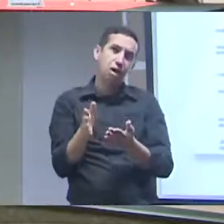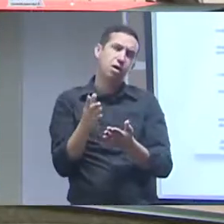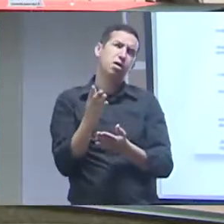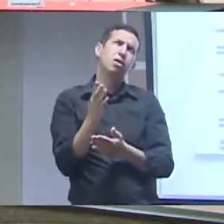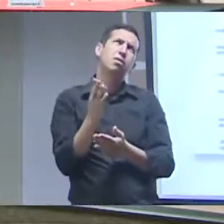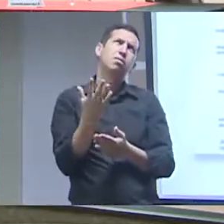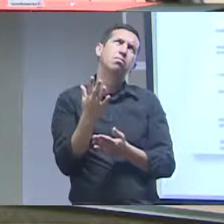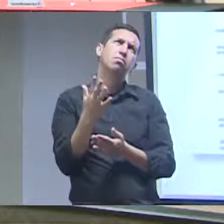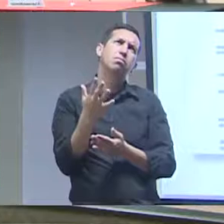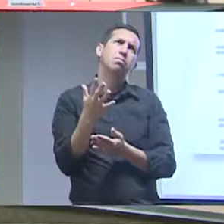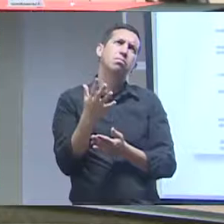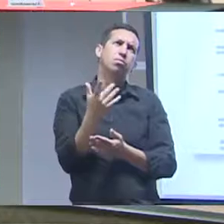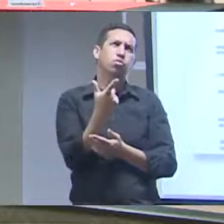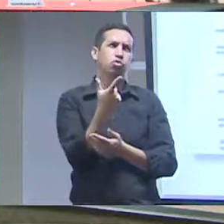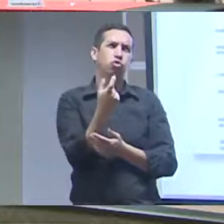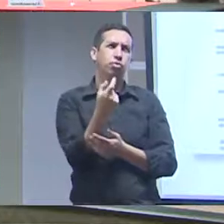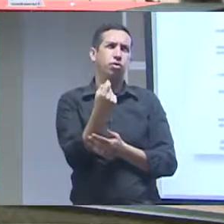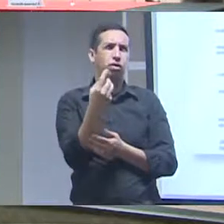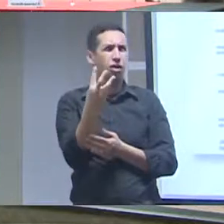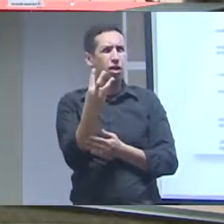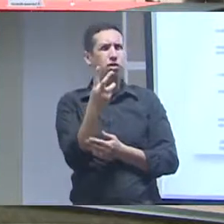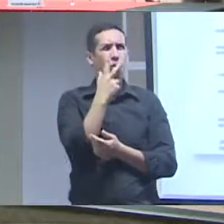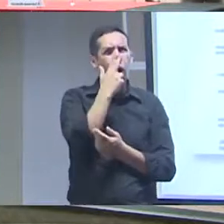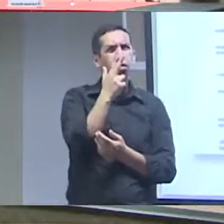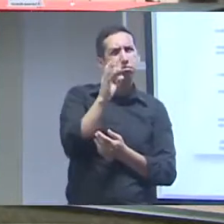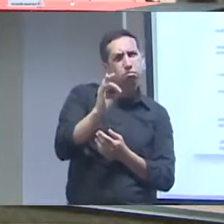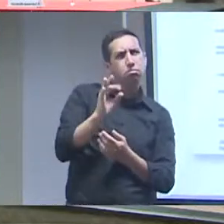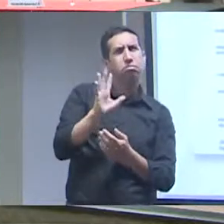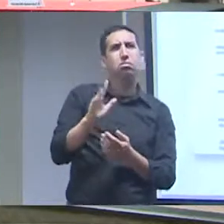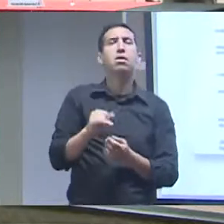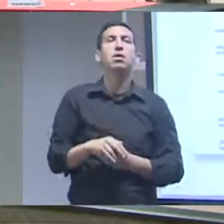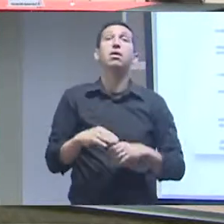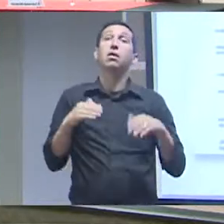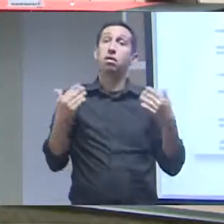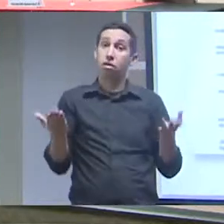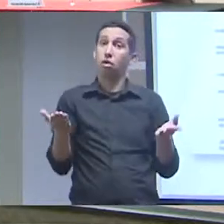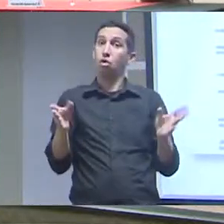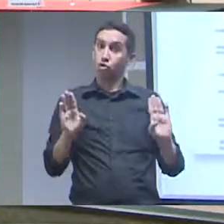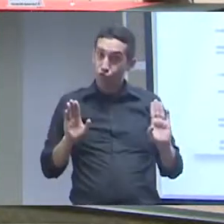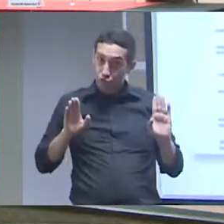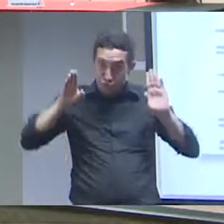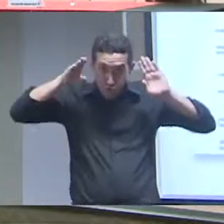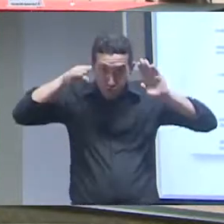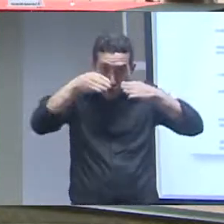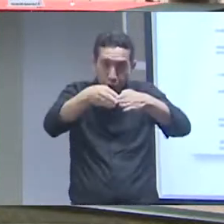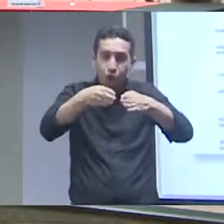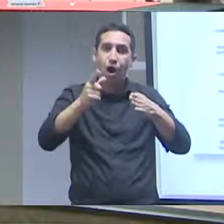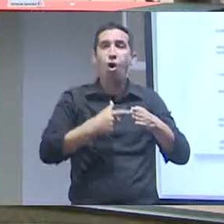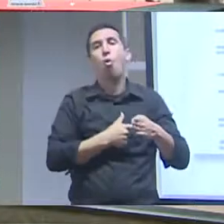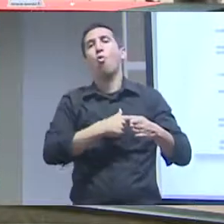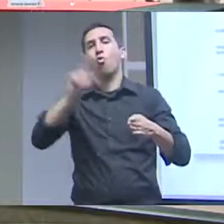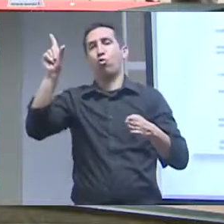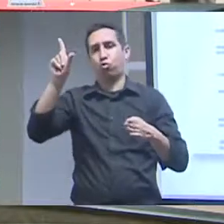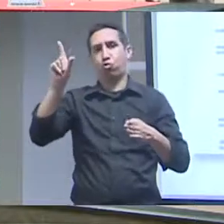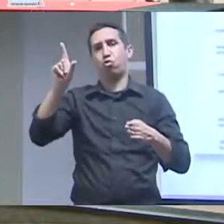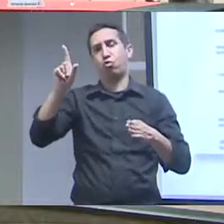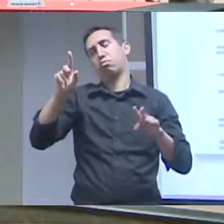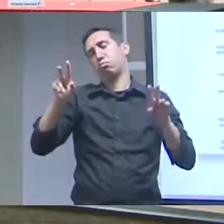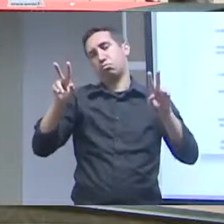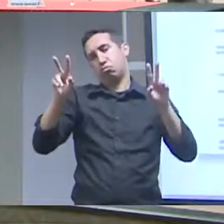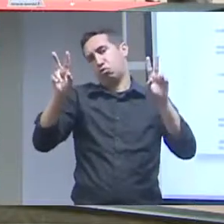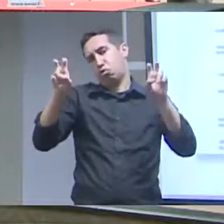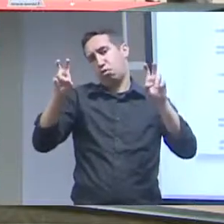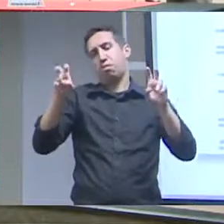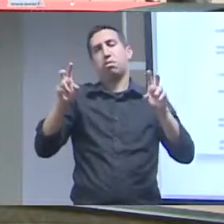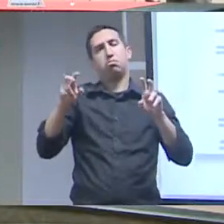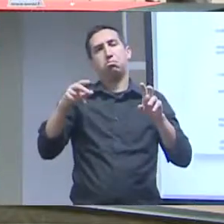compartilha os dados das suas coleções desde 2003, se não me engano. E agora o foco